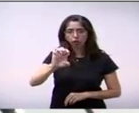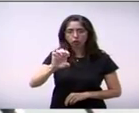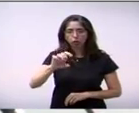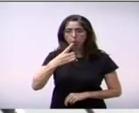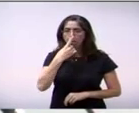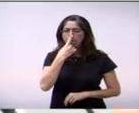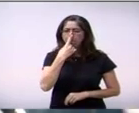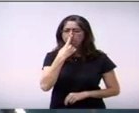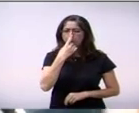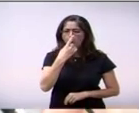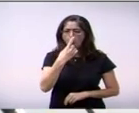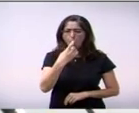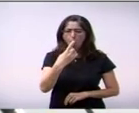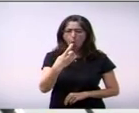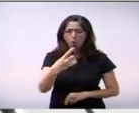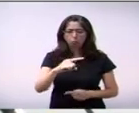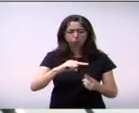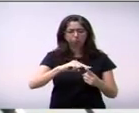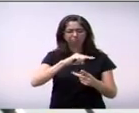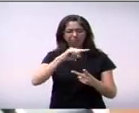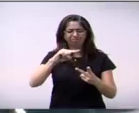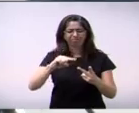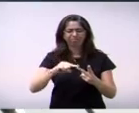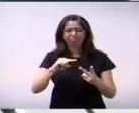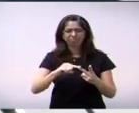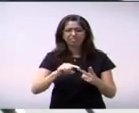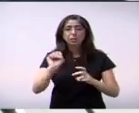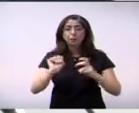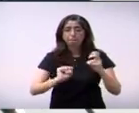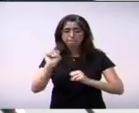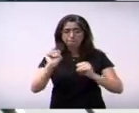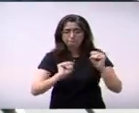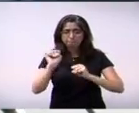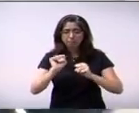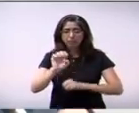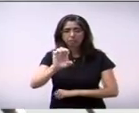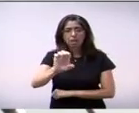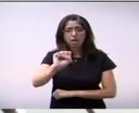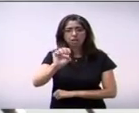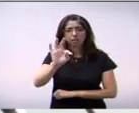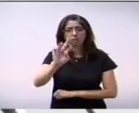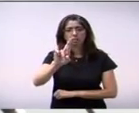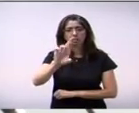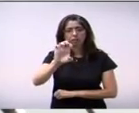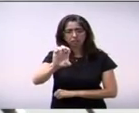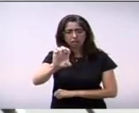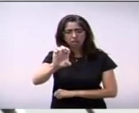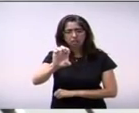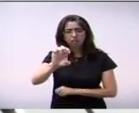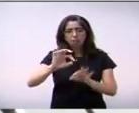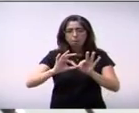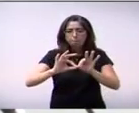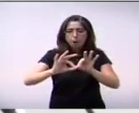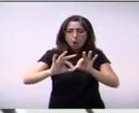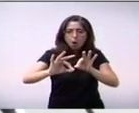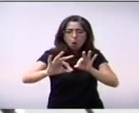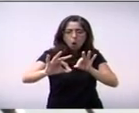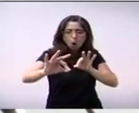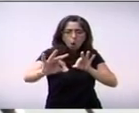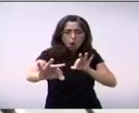terrível. Tem uma Estre, a Estre, empresa, o cheiro da Estre, que é longe, pega lá no Monte Alegre, imagine ali perto.